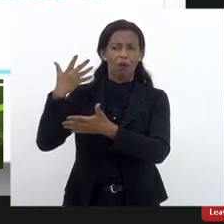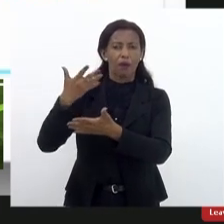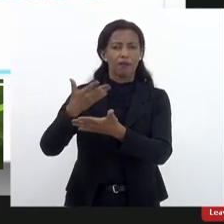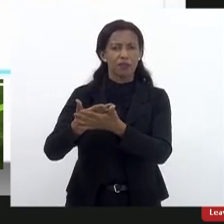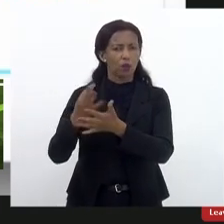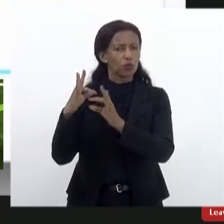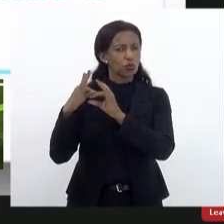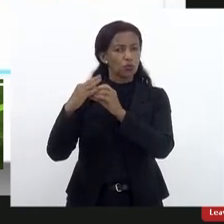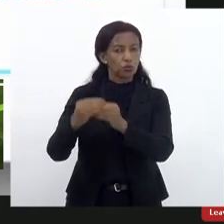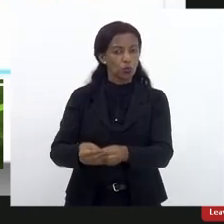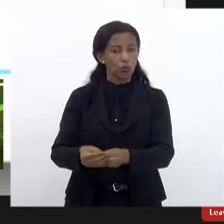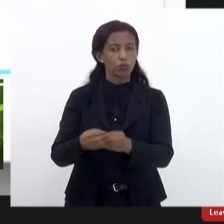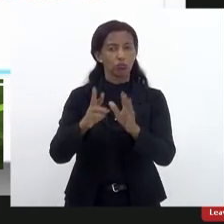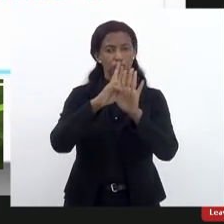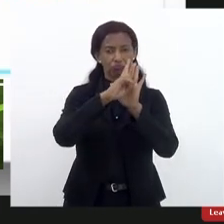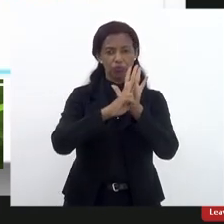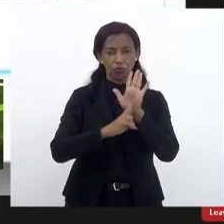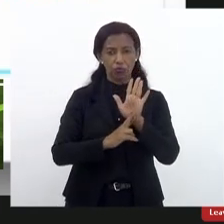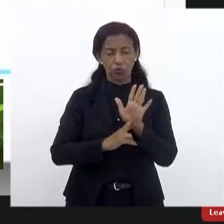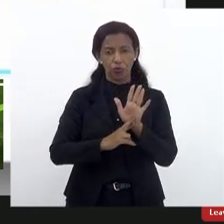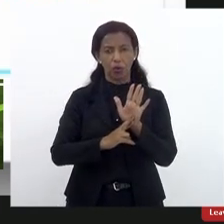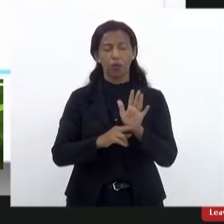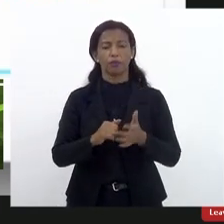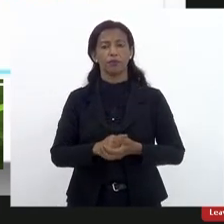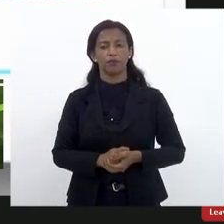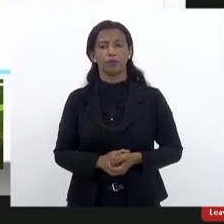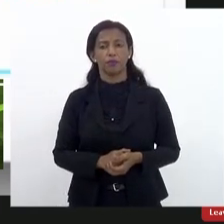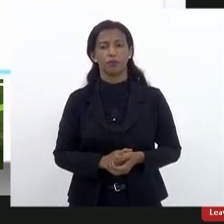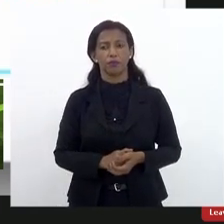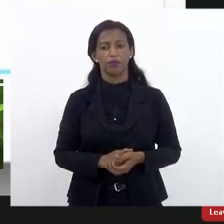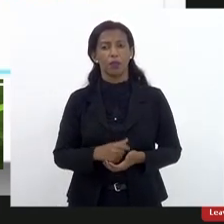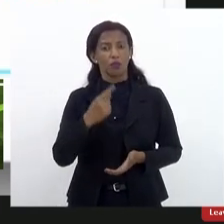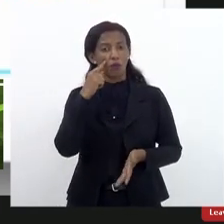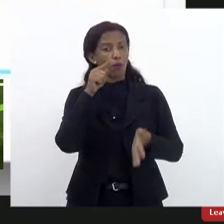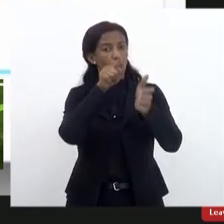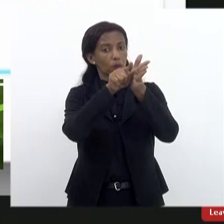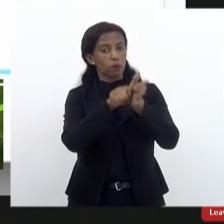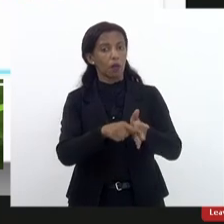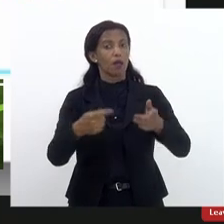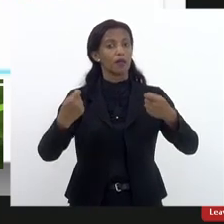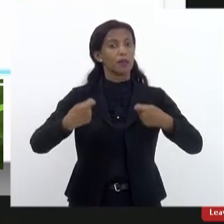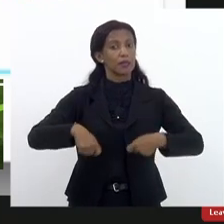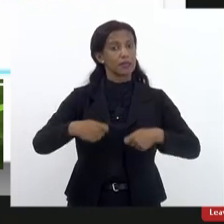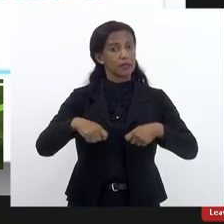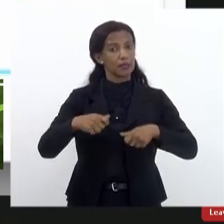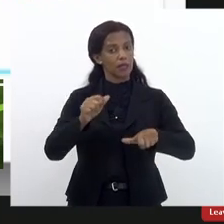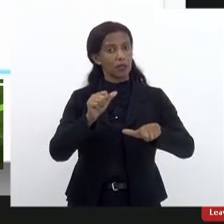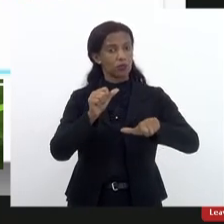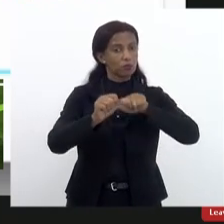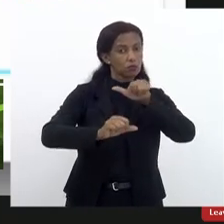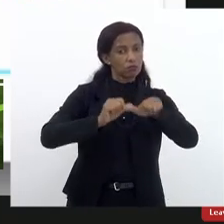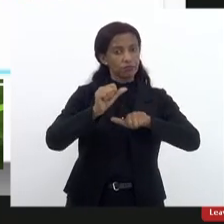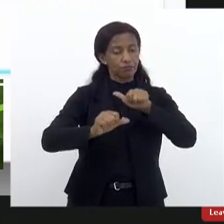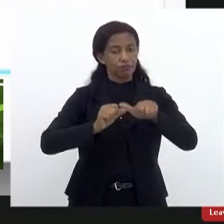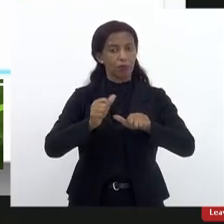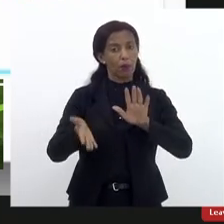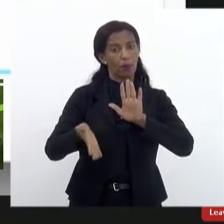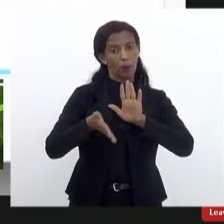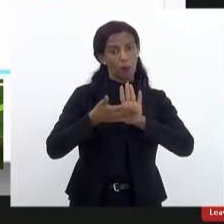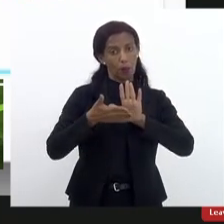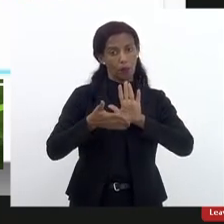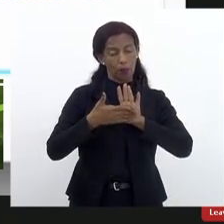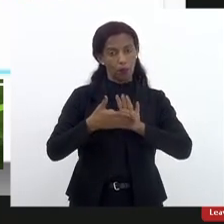vigor, e ainda estamos fazendo isso, de modo a verificar a necessidade de atualização, propor